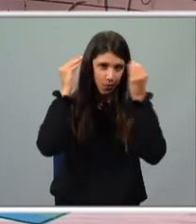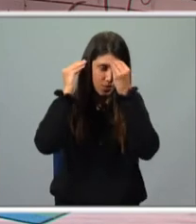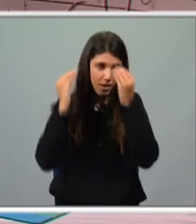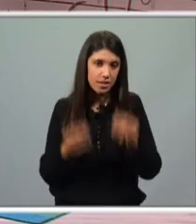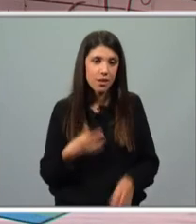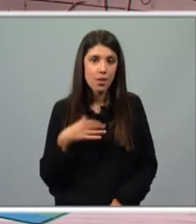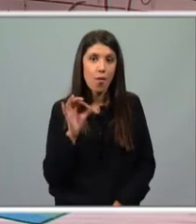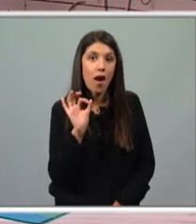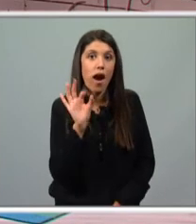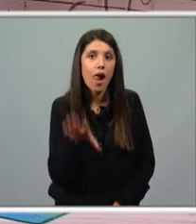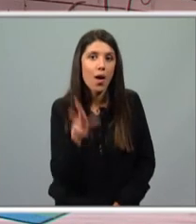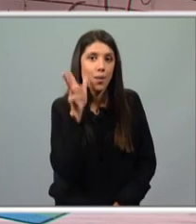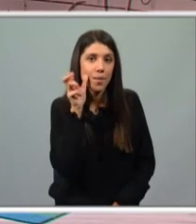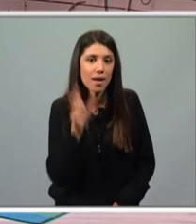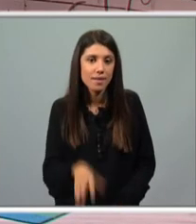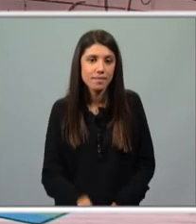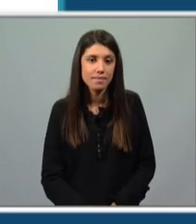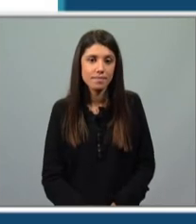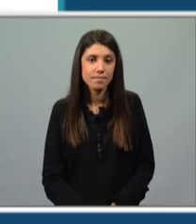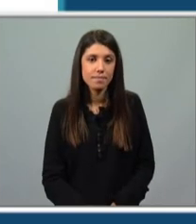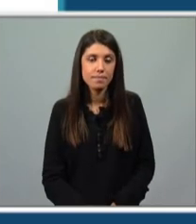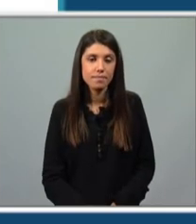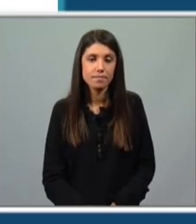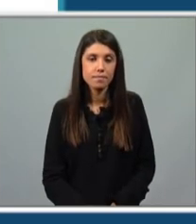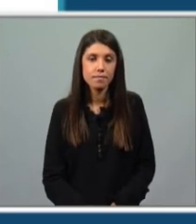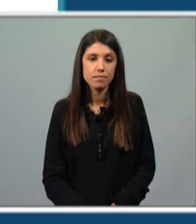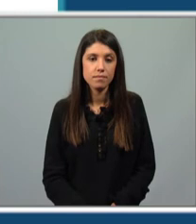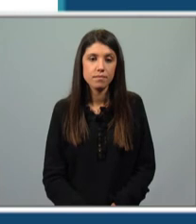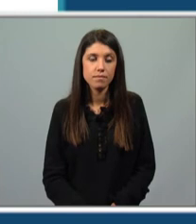sugiro-te que ouças, caso não consigas ver,